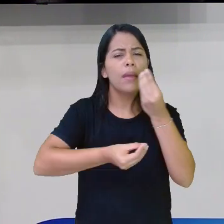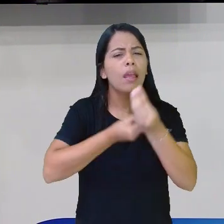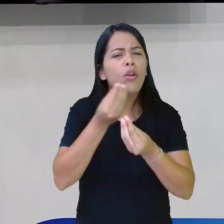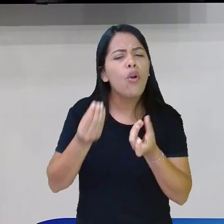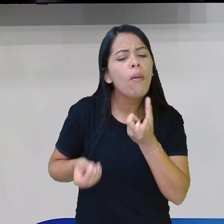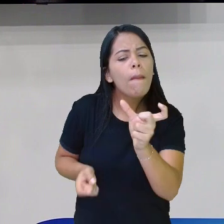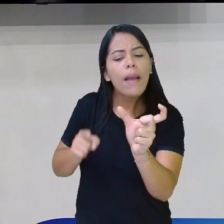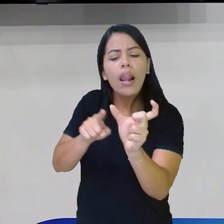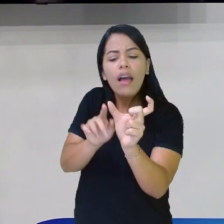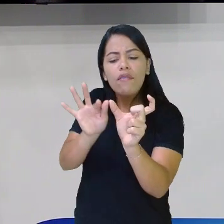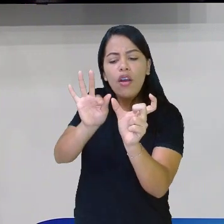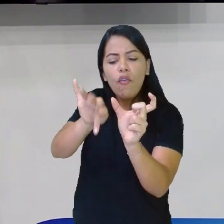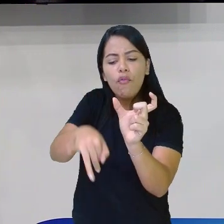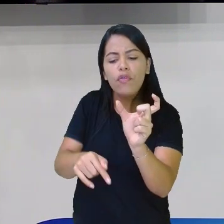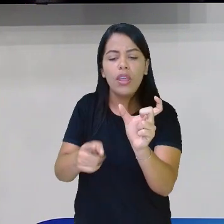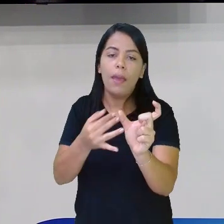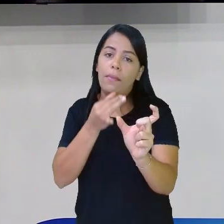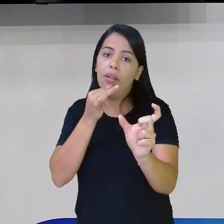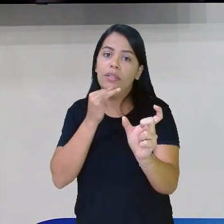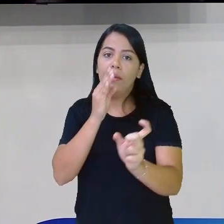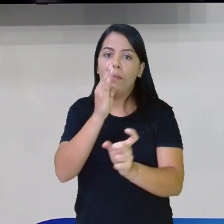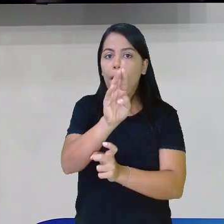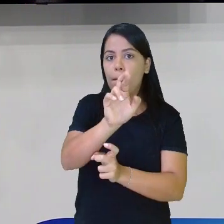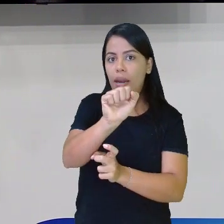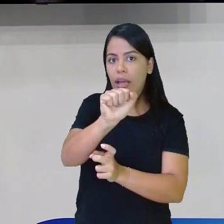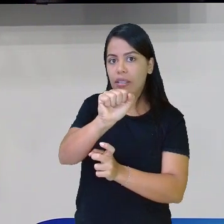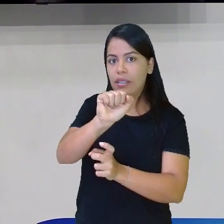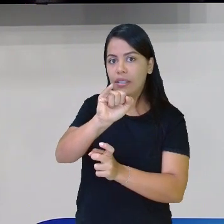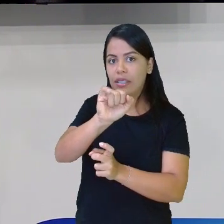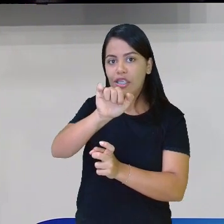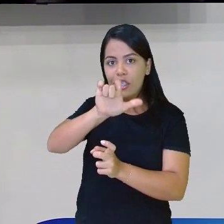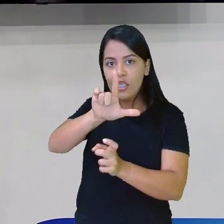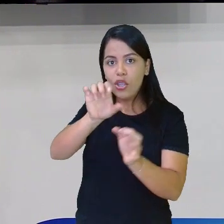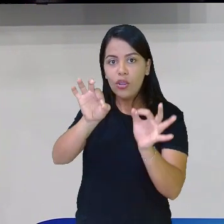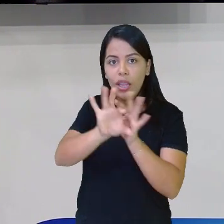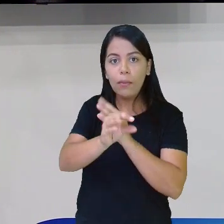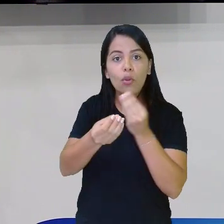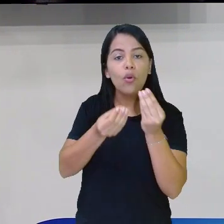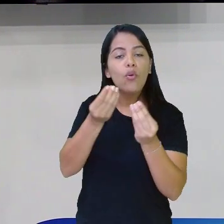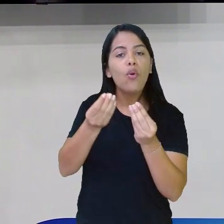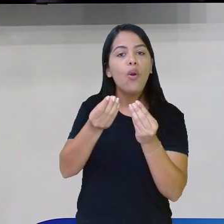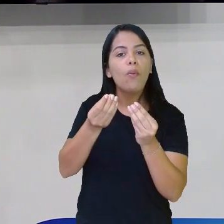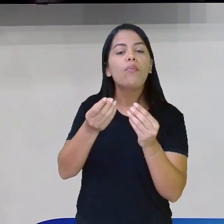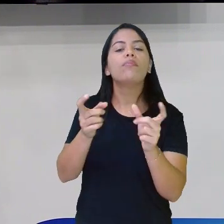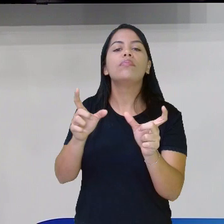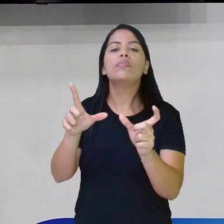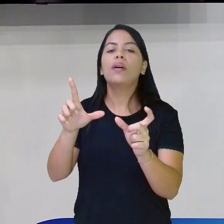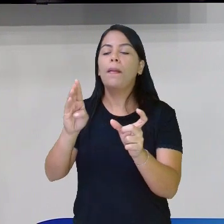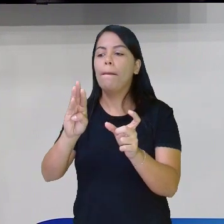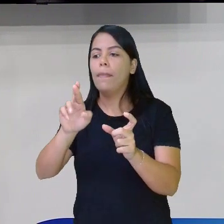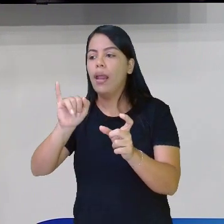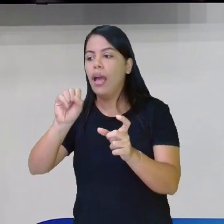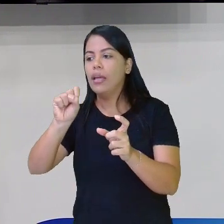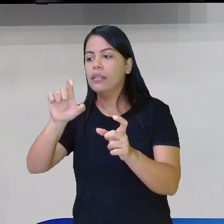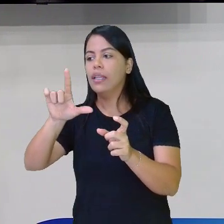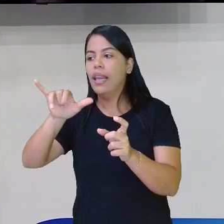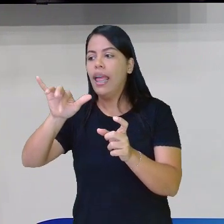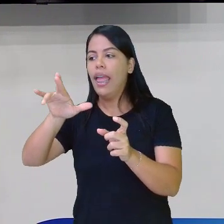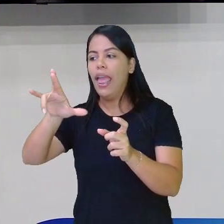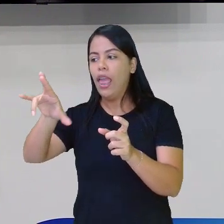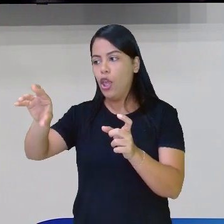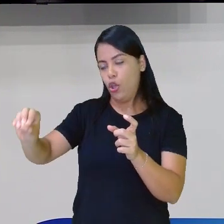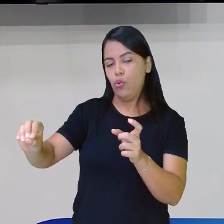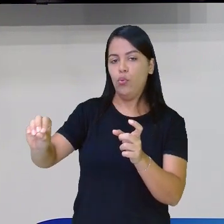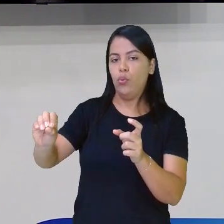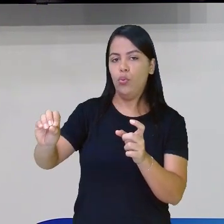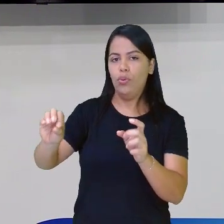de Brasil, eu terminei como? Eu fiz como? Brasileiro. Olha a terminação, totalmente diferente, né?